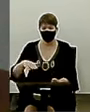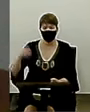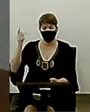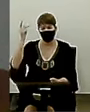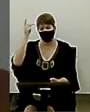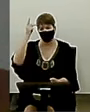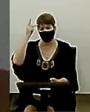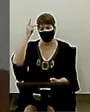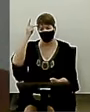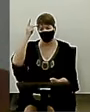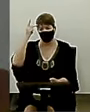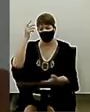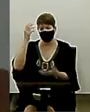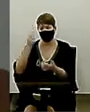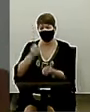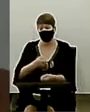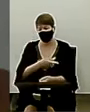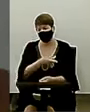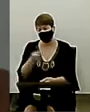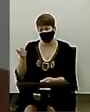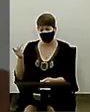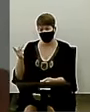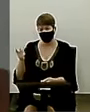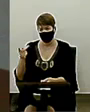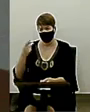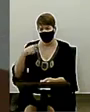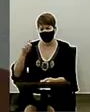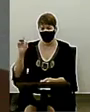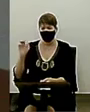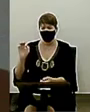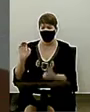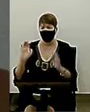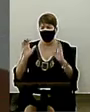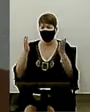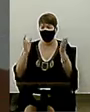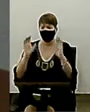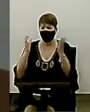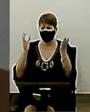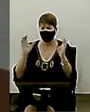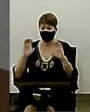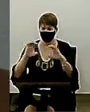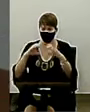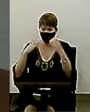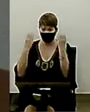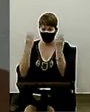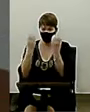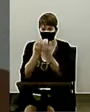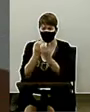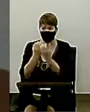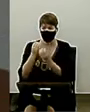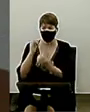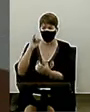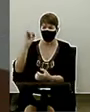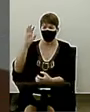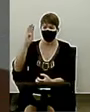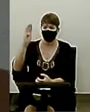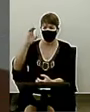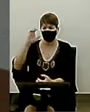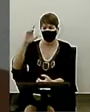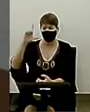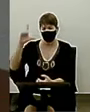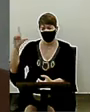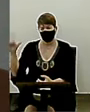ele recebeu um convite para ir numa conferência no Ibel da missionária Francis Esser. E ela disse,